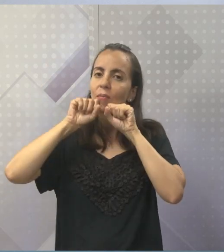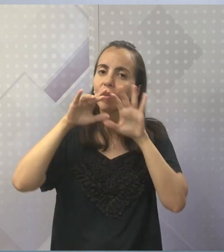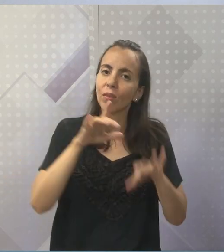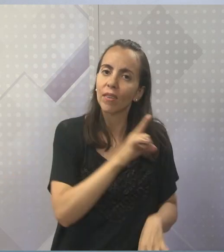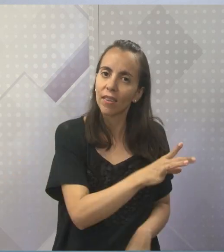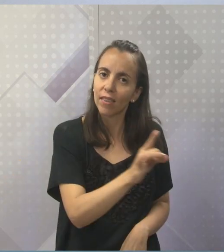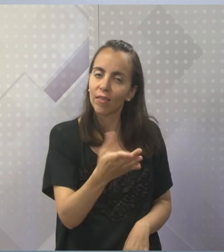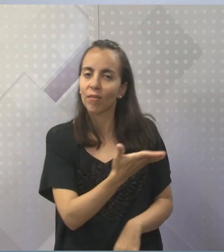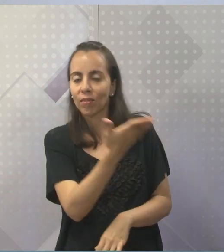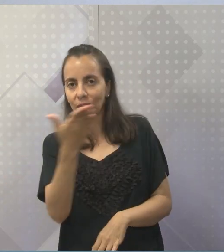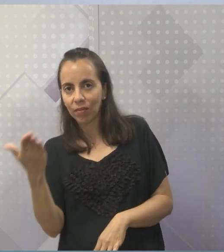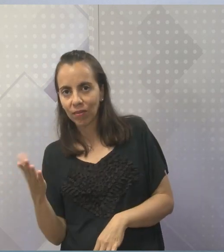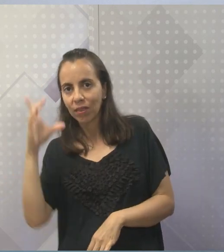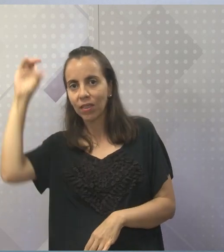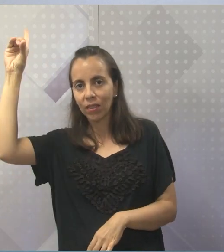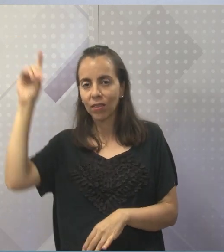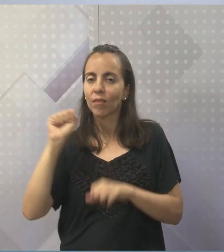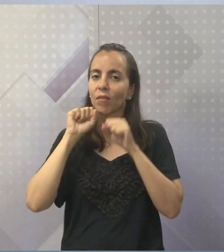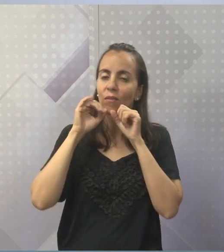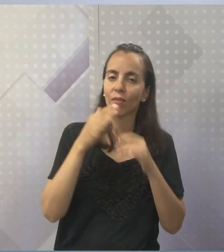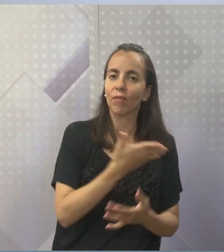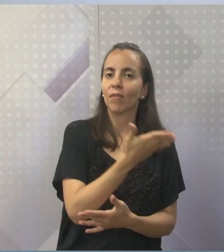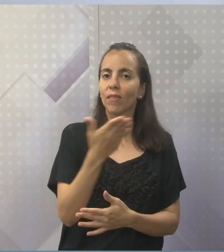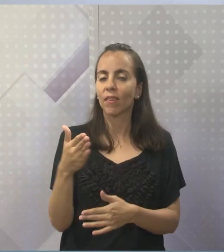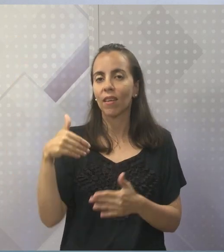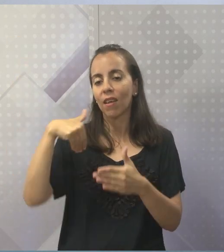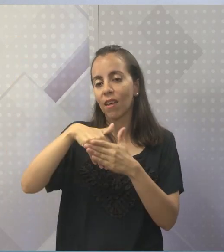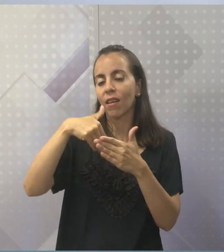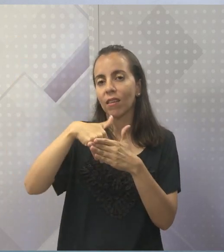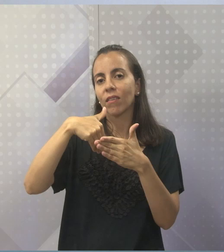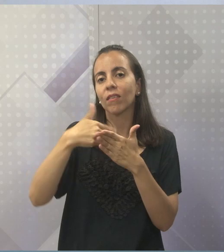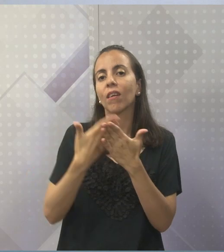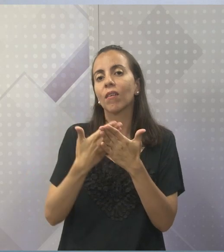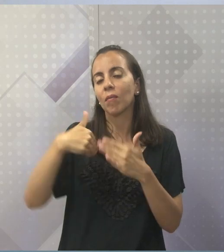vocês. Fiquem todos com Deus. Até uma próxima aula.